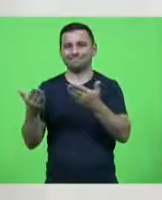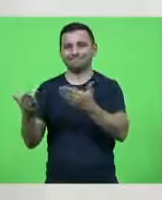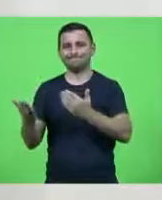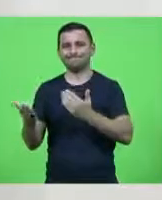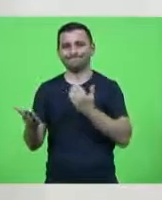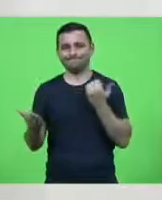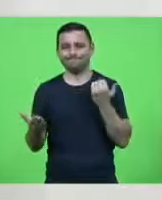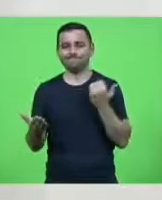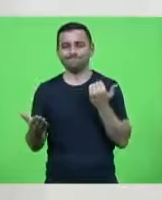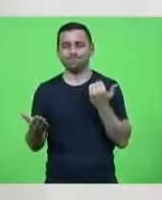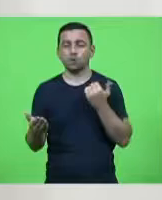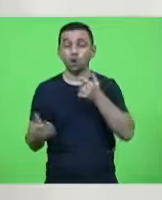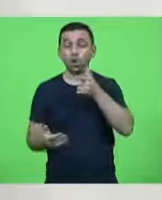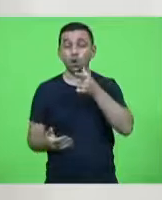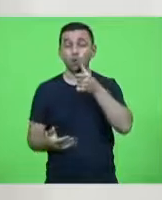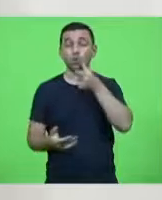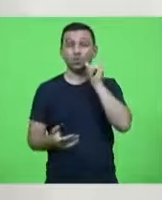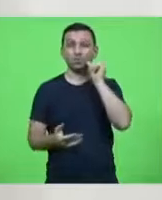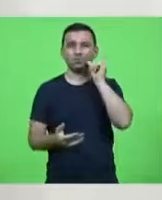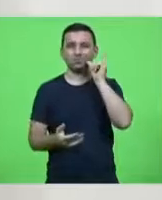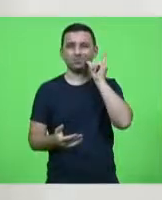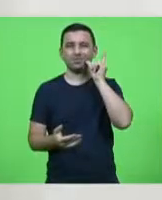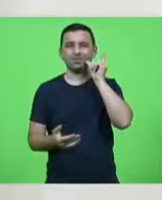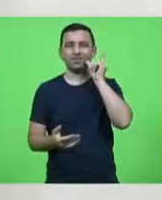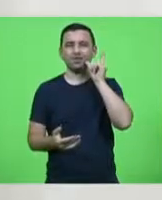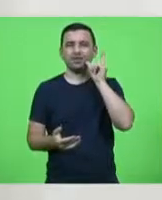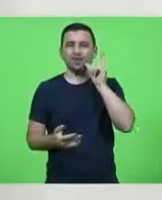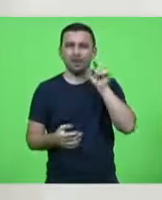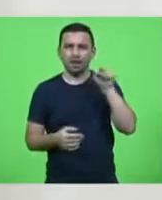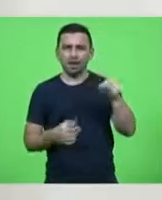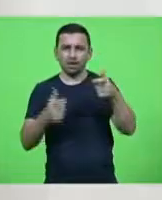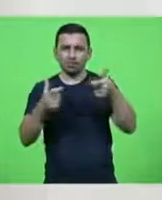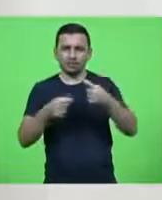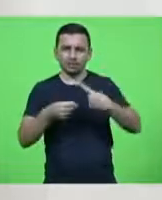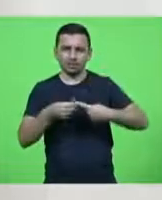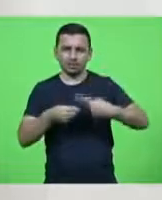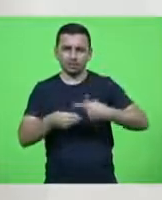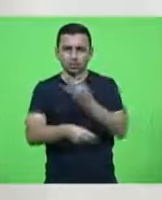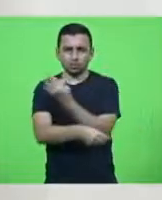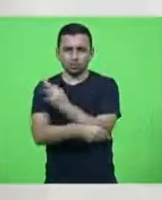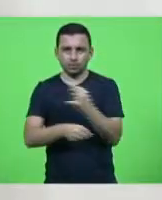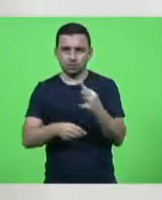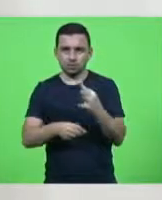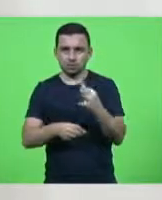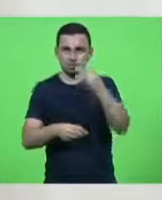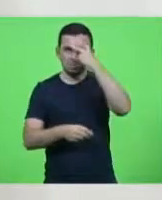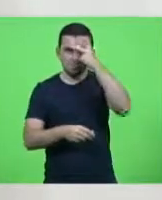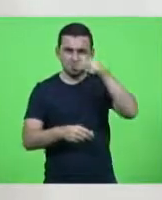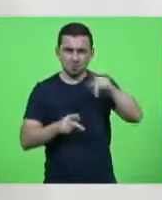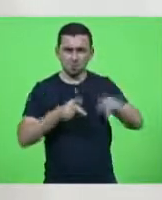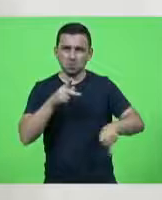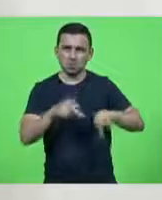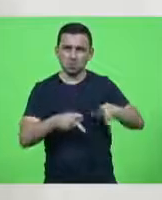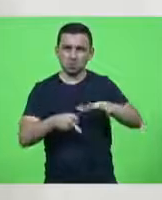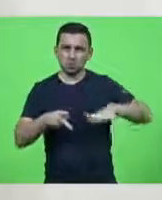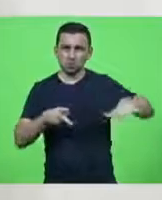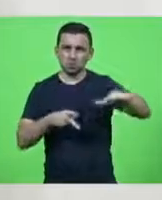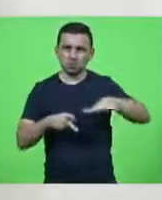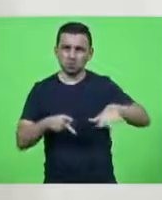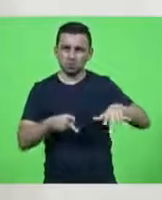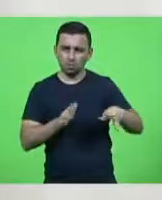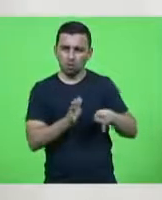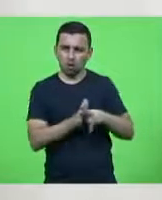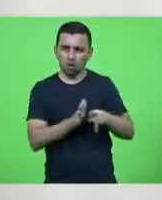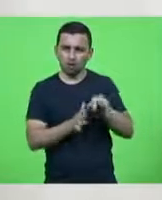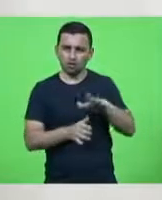No dia de ontem, em Tubarão, os tubaronenses e muitas outras pessoas da nossa